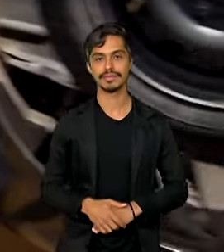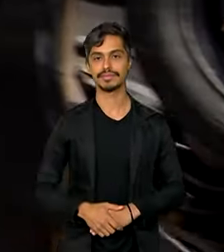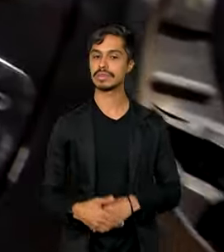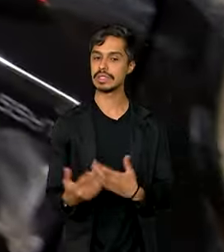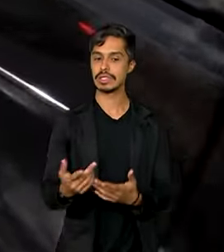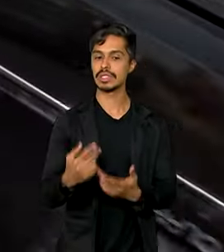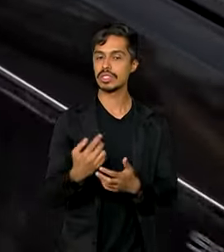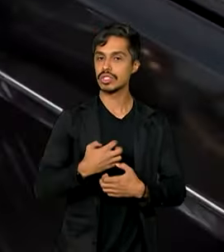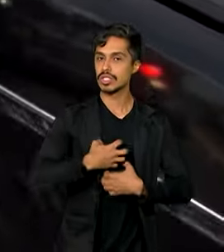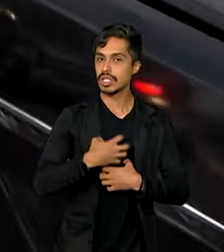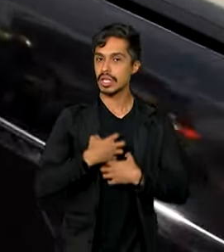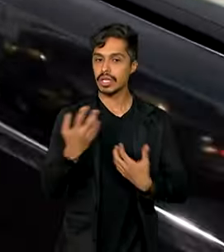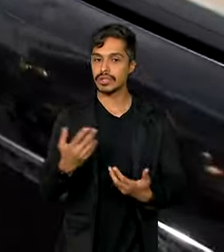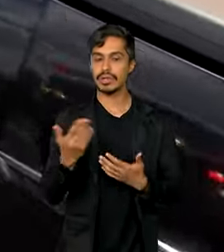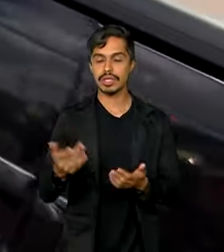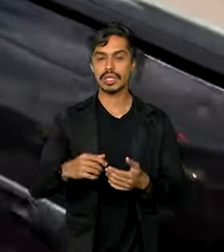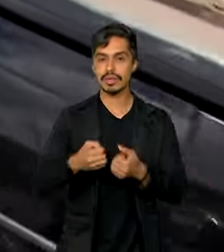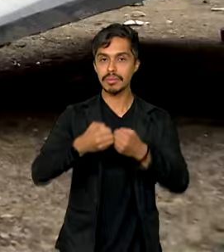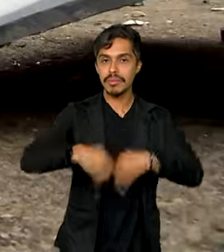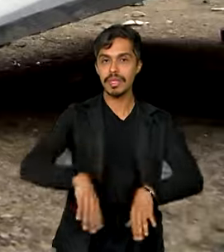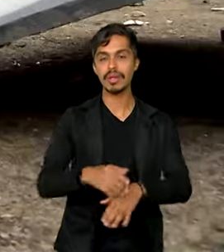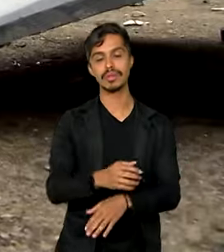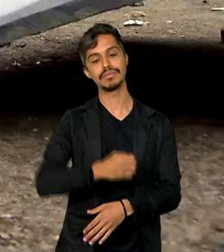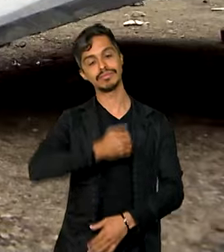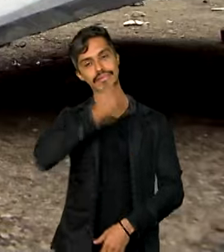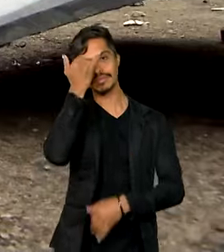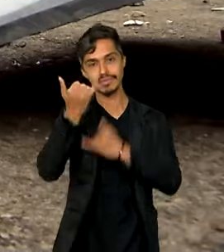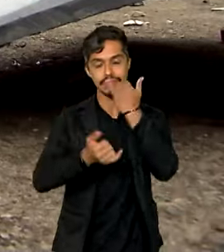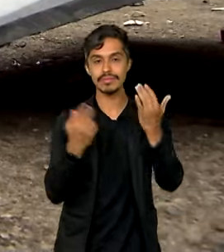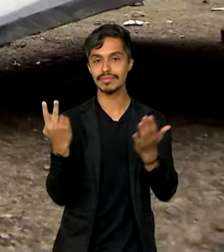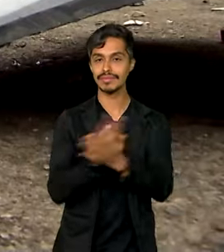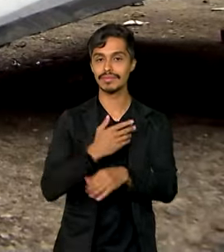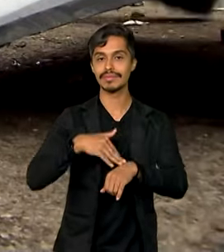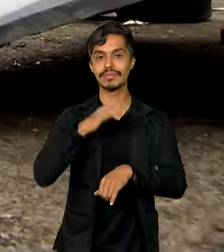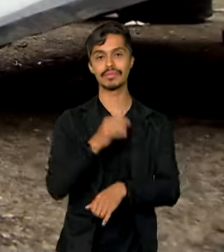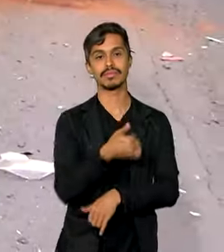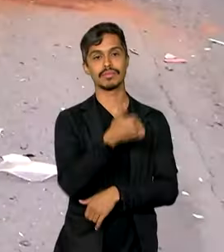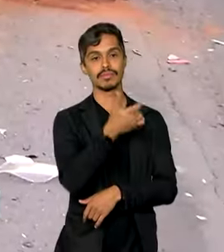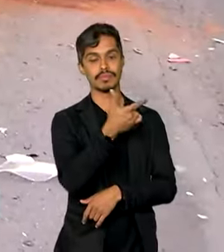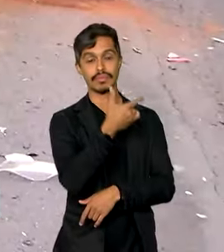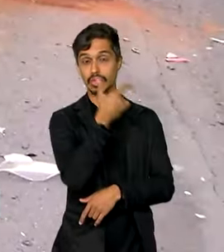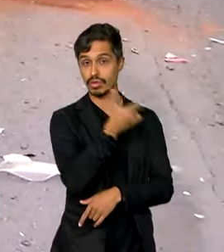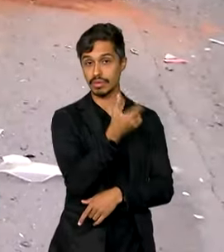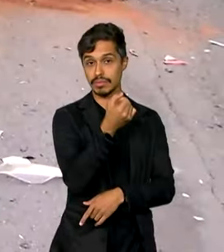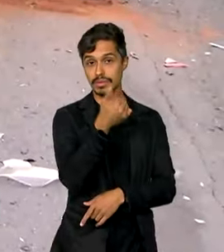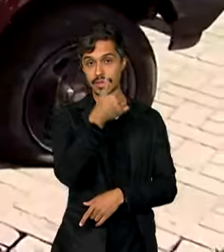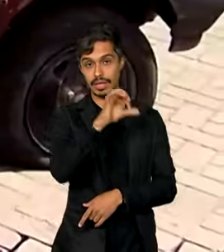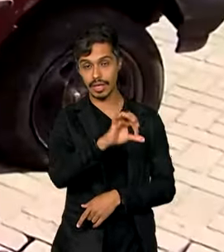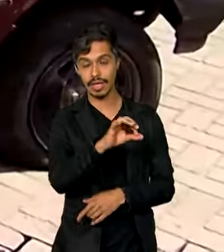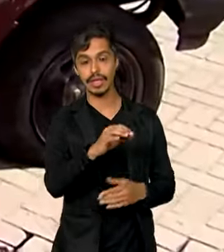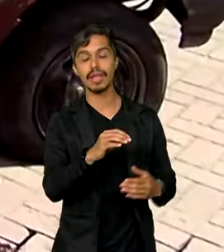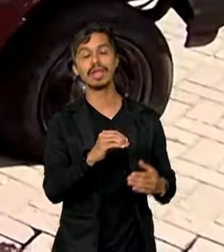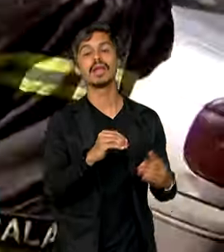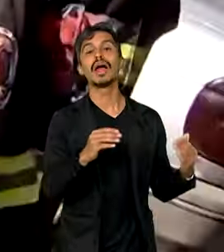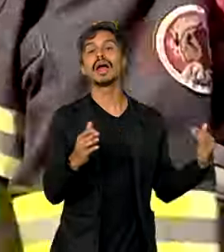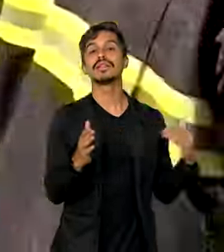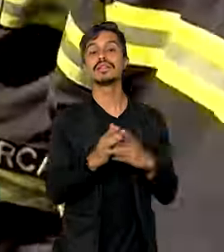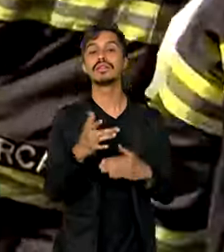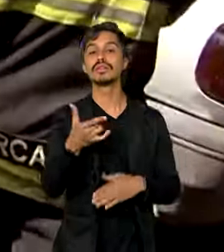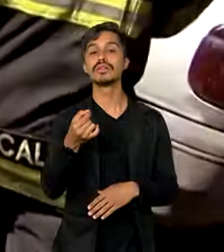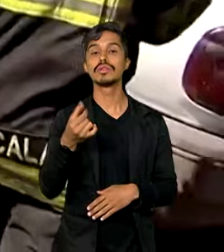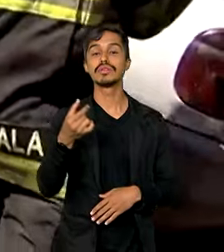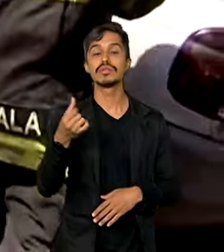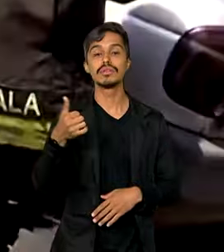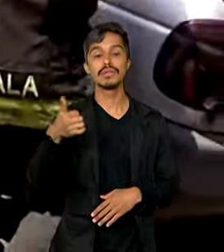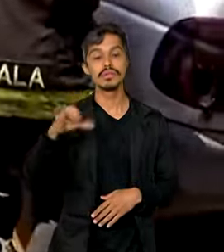para a violência no trânsito. De 2010 a 2019, o Brasil registrou aumento de 13,5